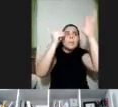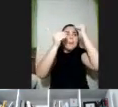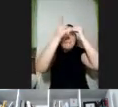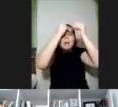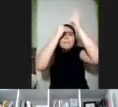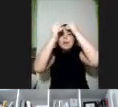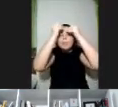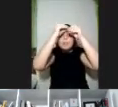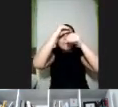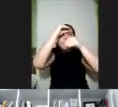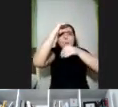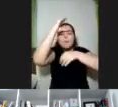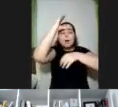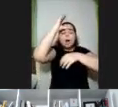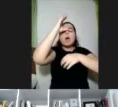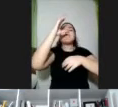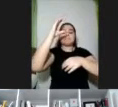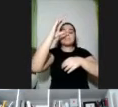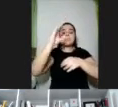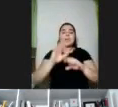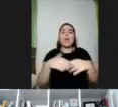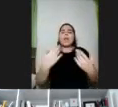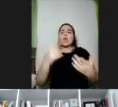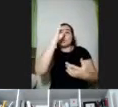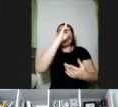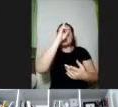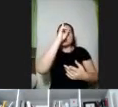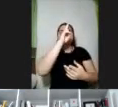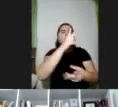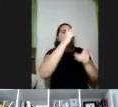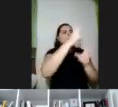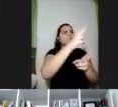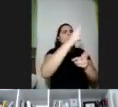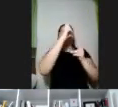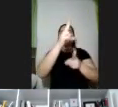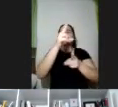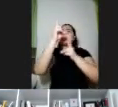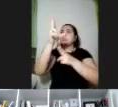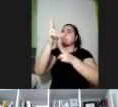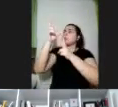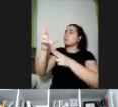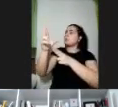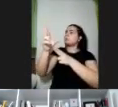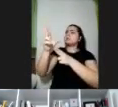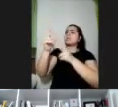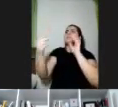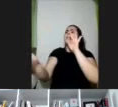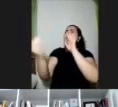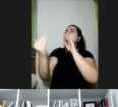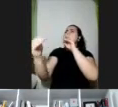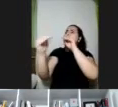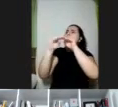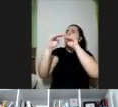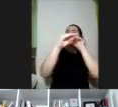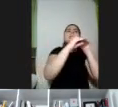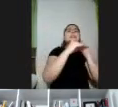sempre uma mesma narrativa, Sempre uma mesma perspectiva, o mesmo ponto de vista, a gente começa